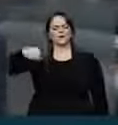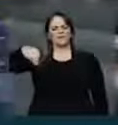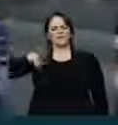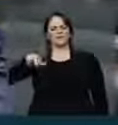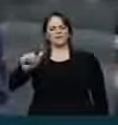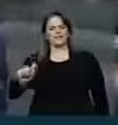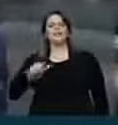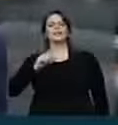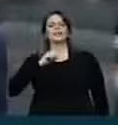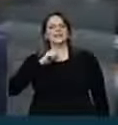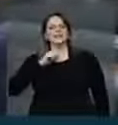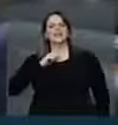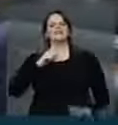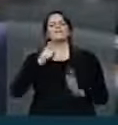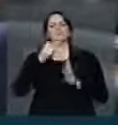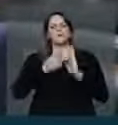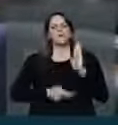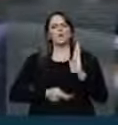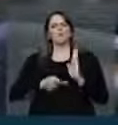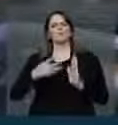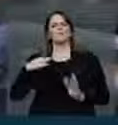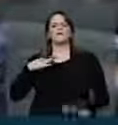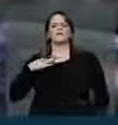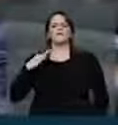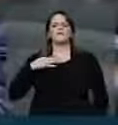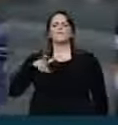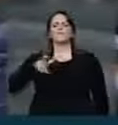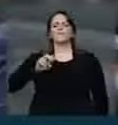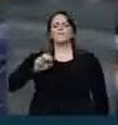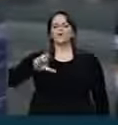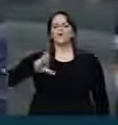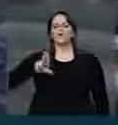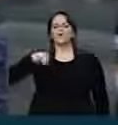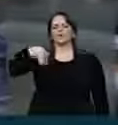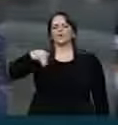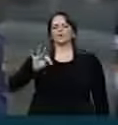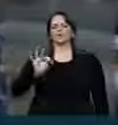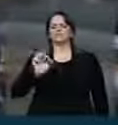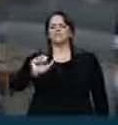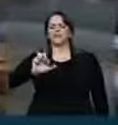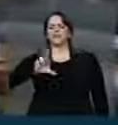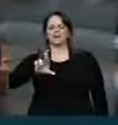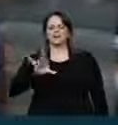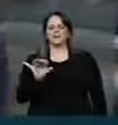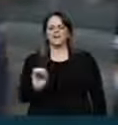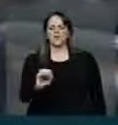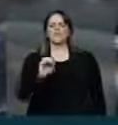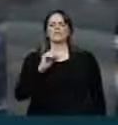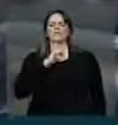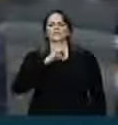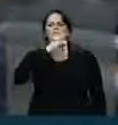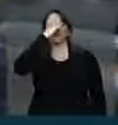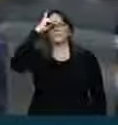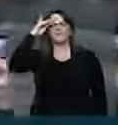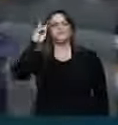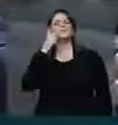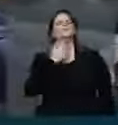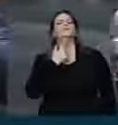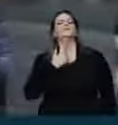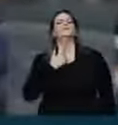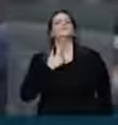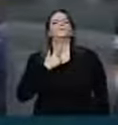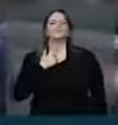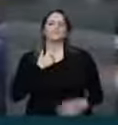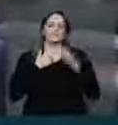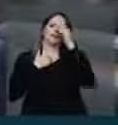voluntário, que era o Projeto Rondon, onde, por patriotismo, os universitários entraram